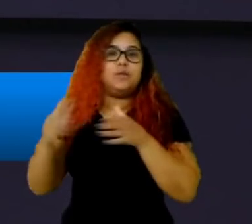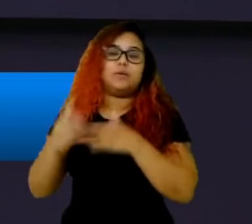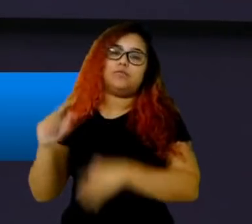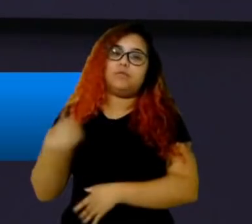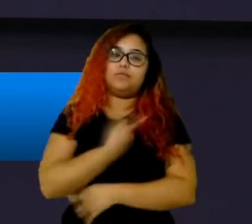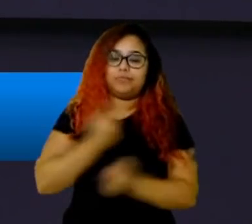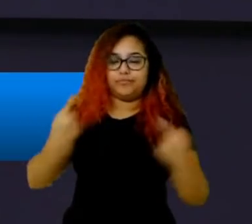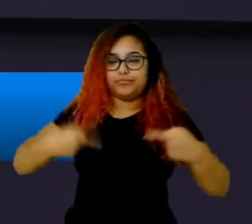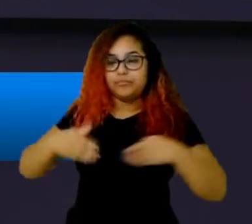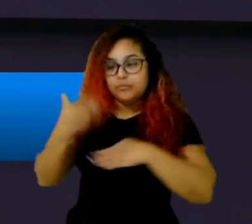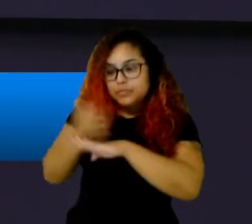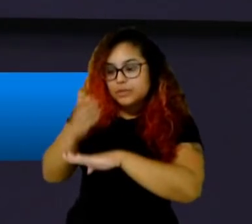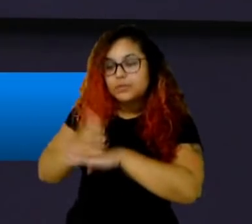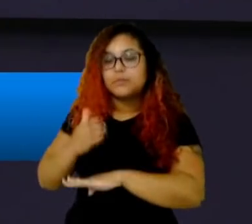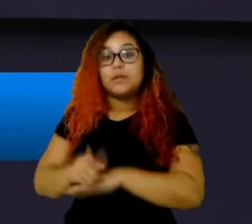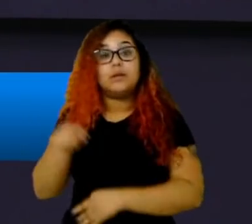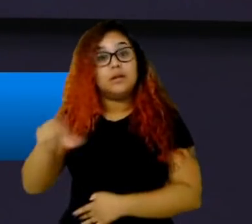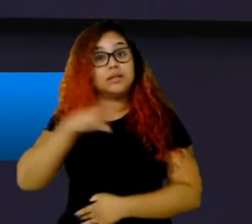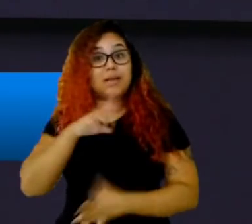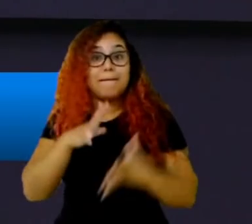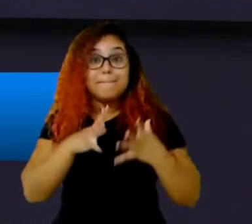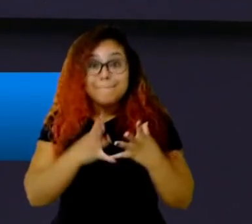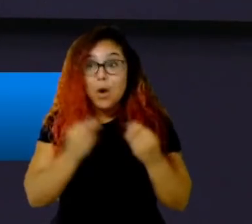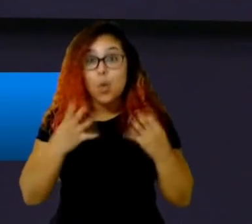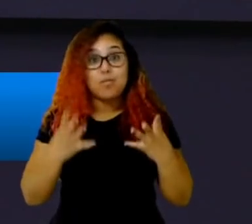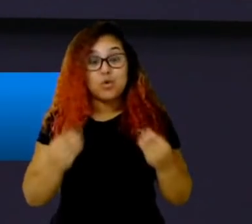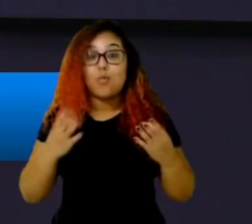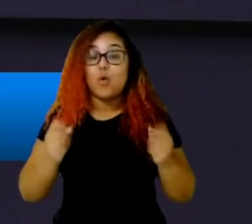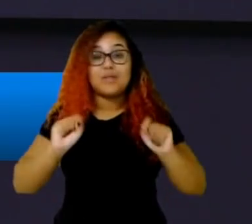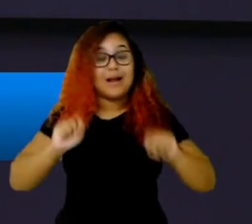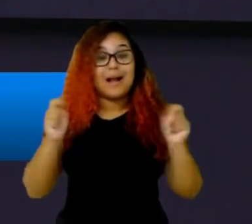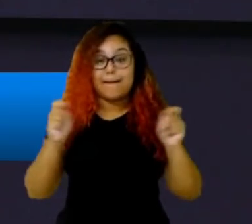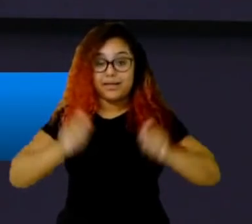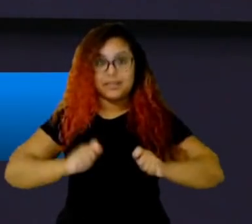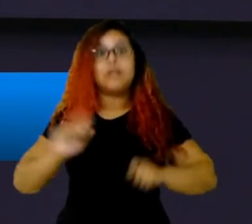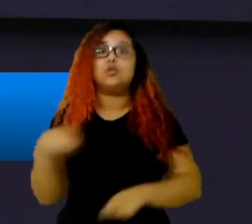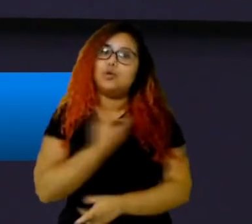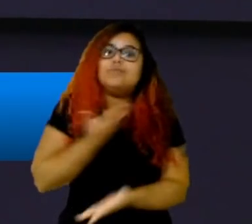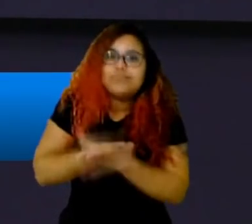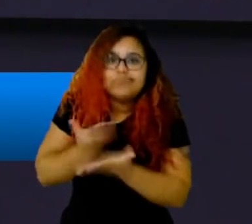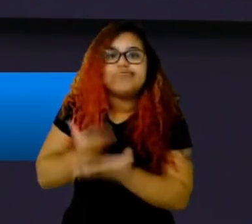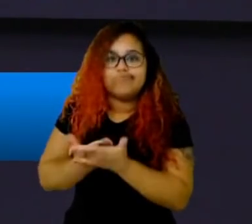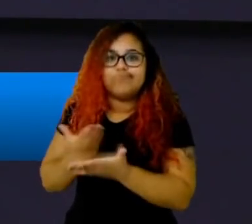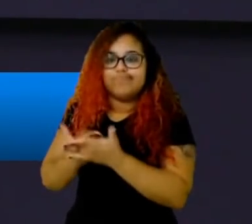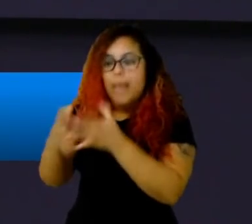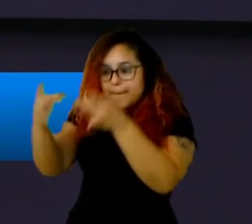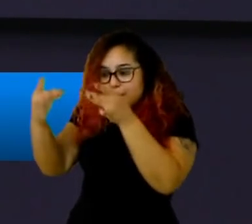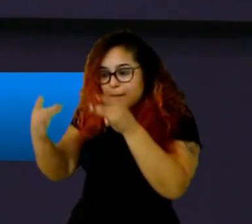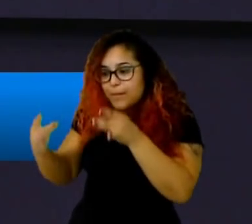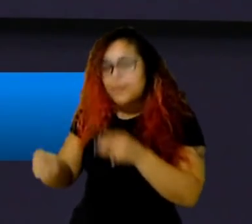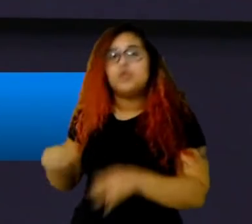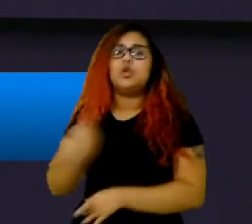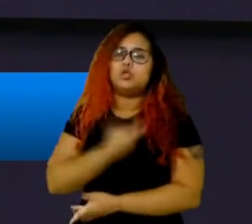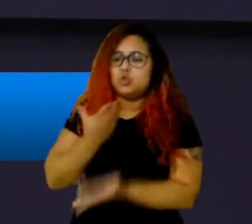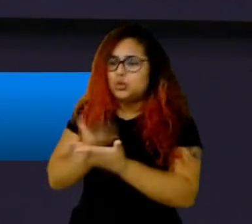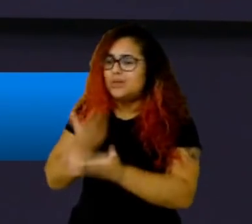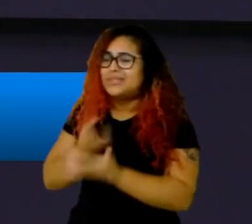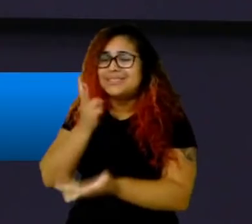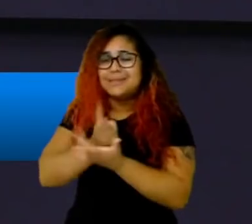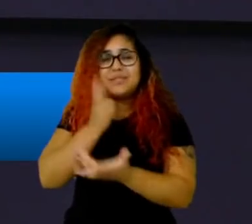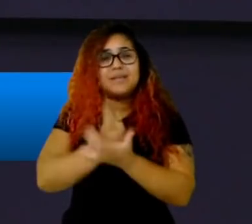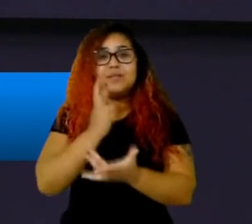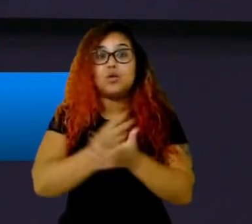serem muito, muito bons, a gente estudou eles muito, né, então a gente estudou bastante a Kabum desde o primeiro treino faço questão de tá sempre tá